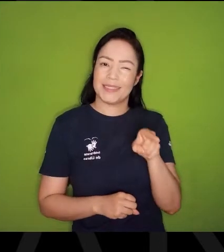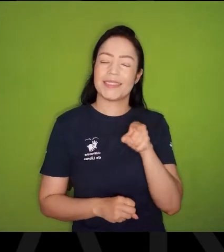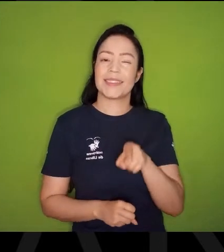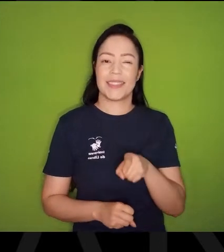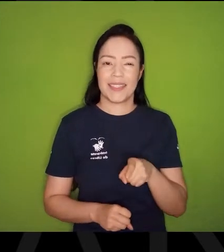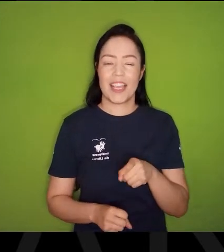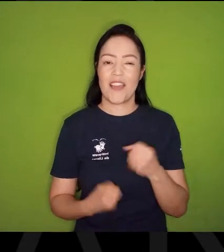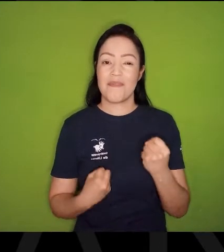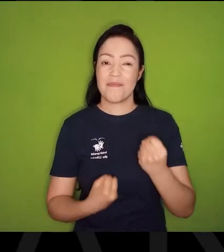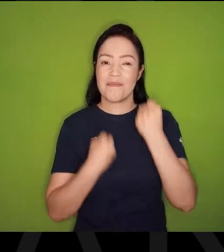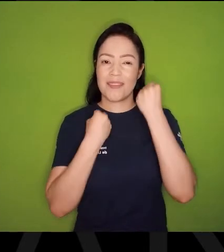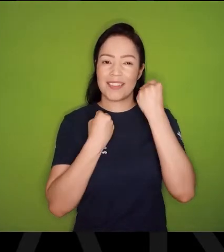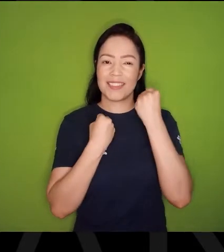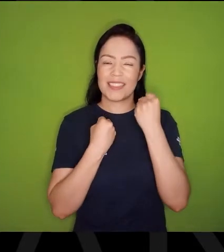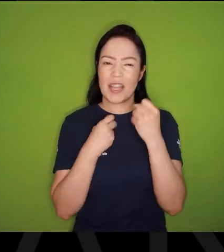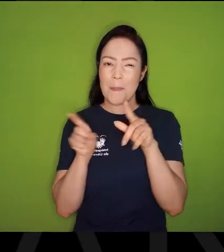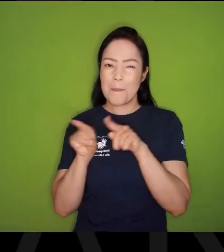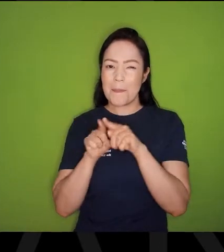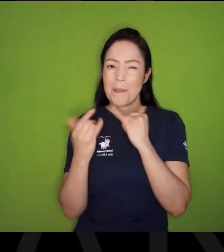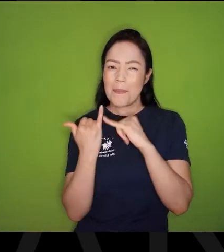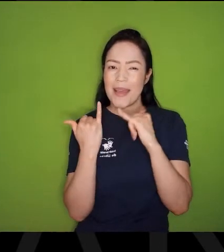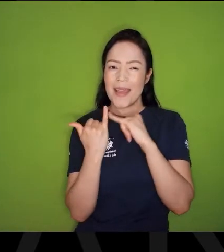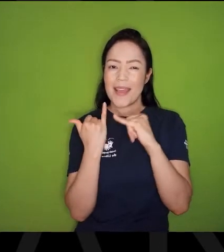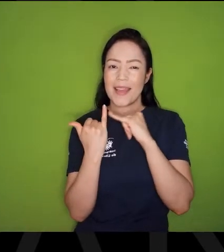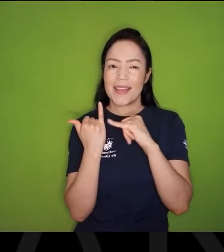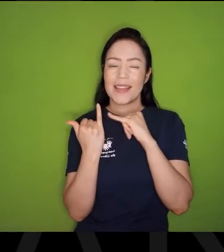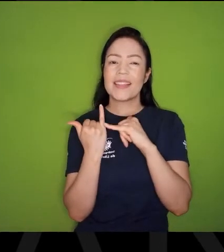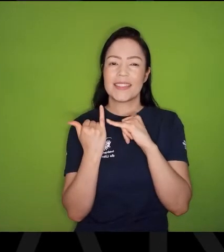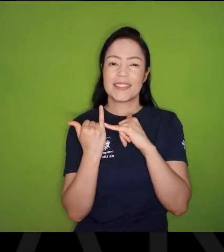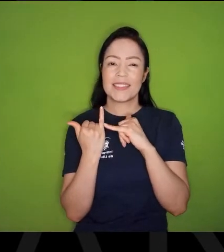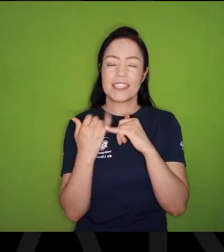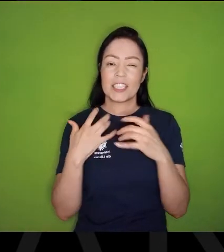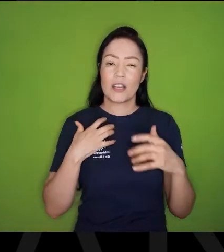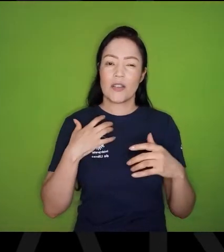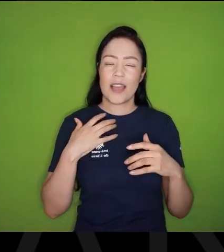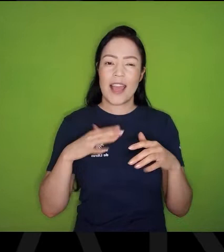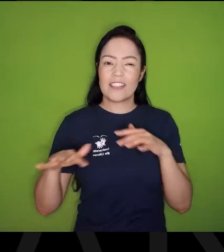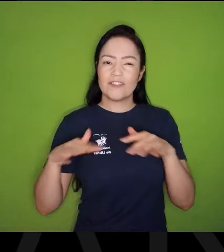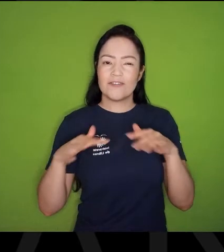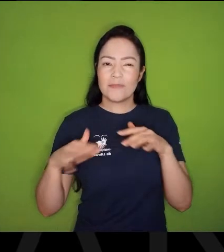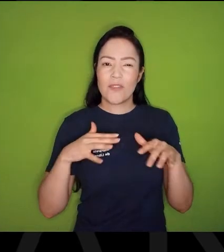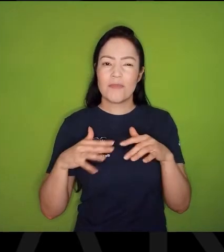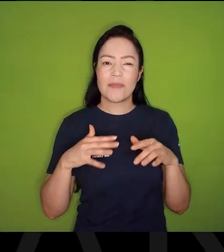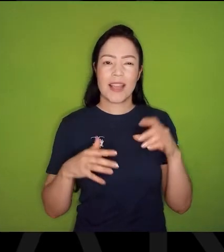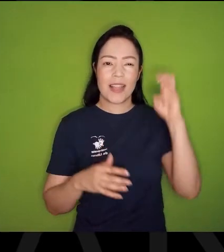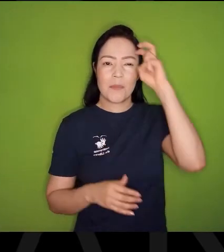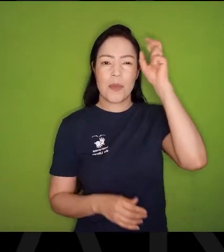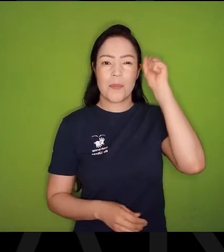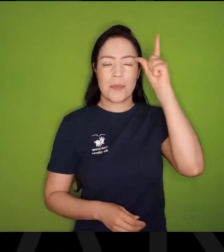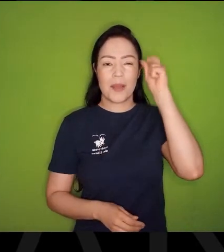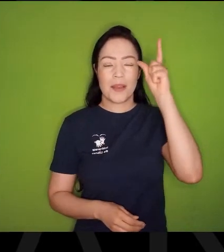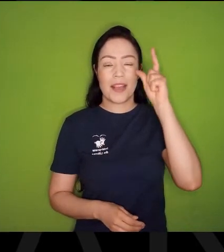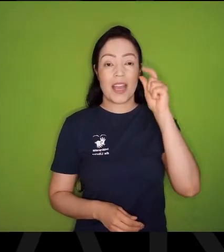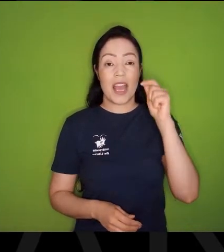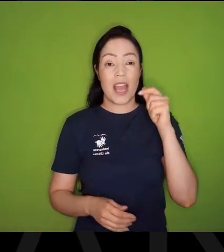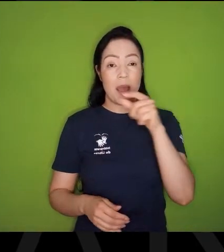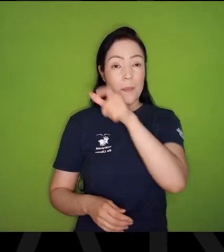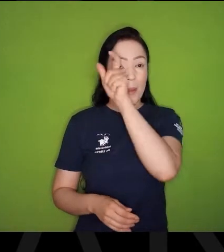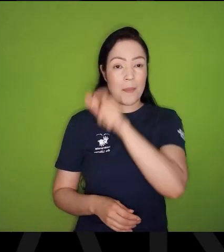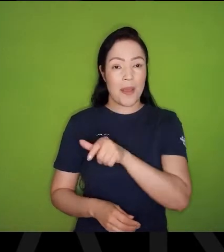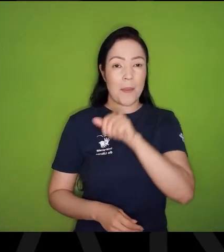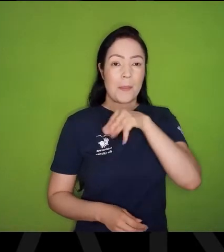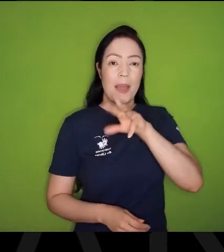De força, Qual a irmã, Deste agitado cultural, Ele era um agitado,